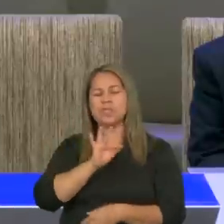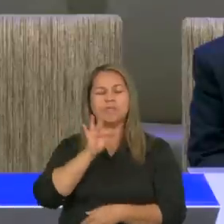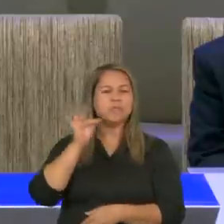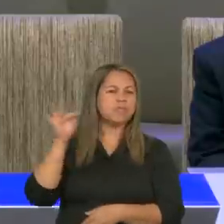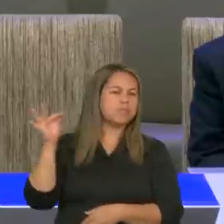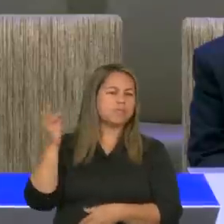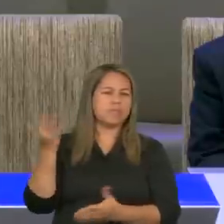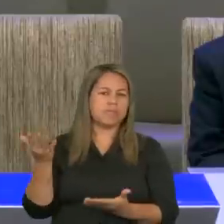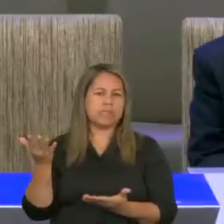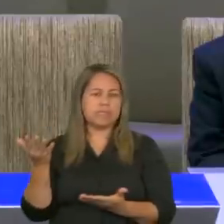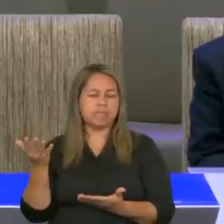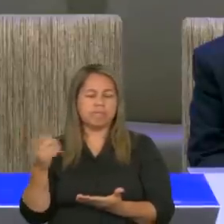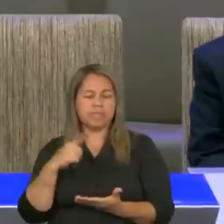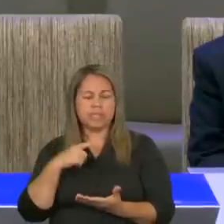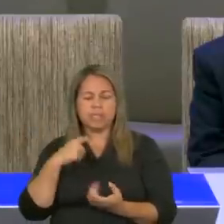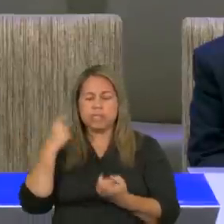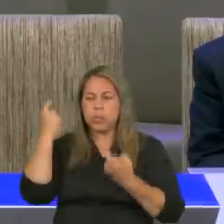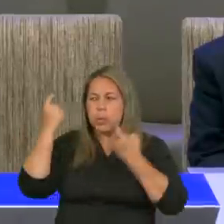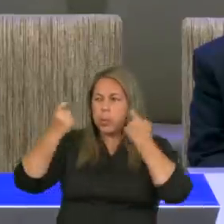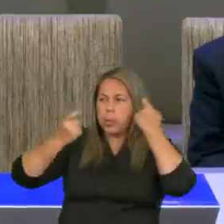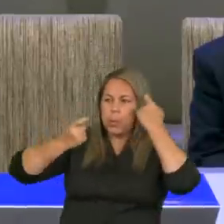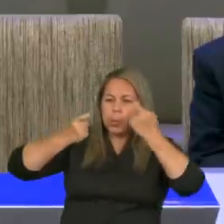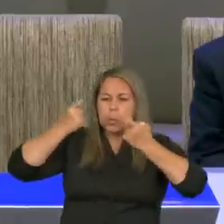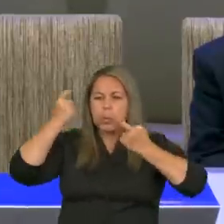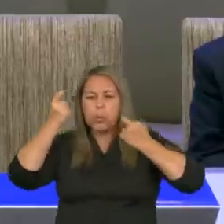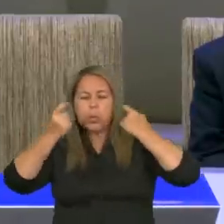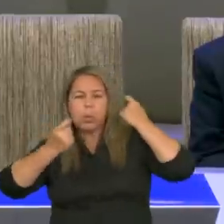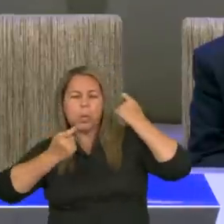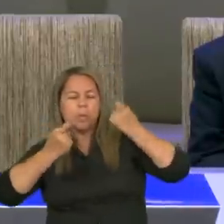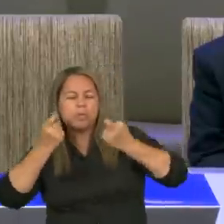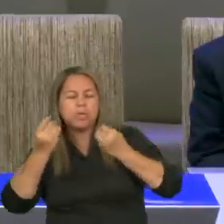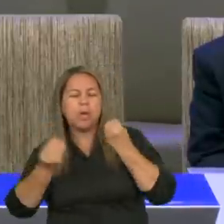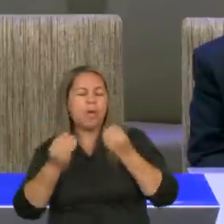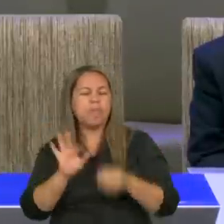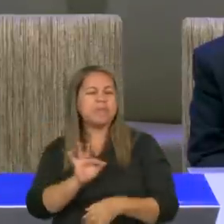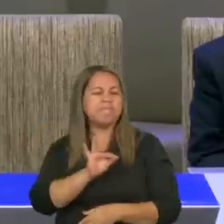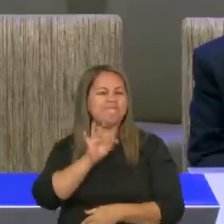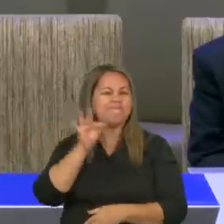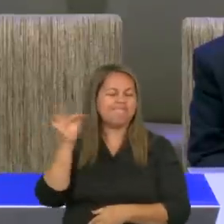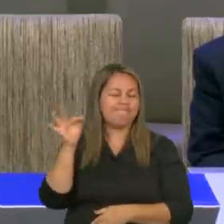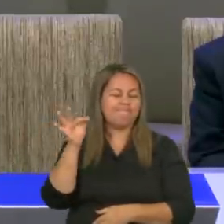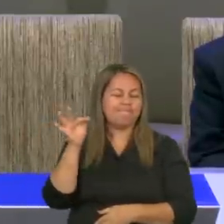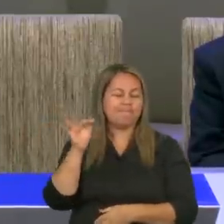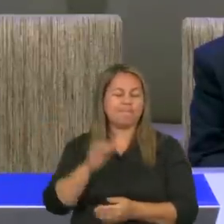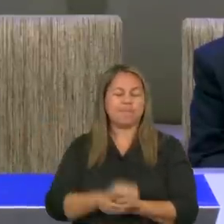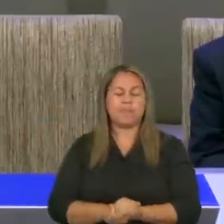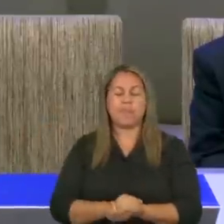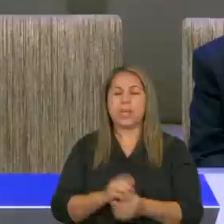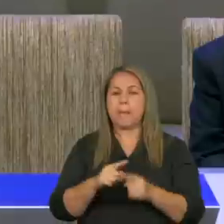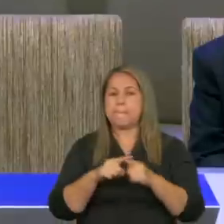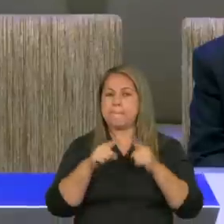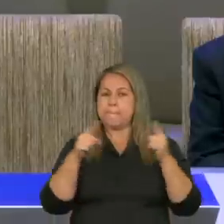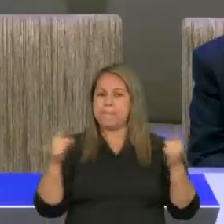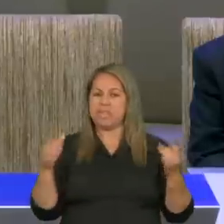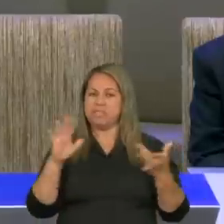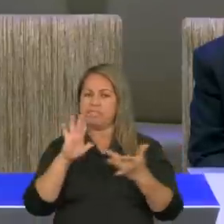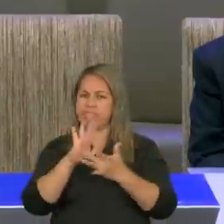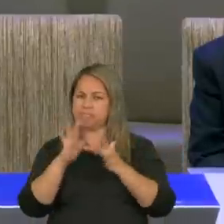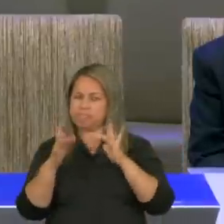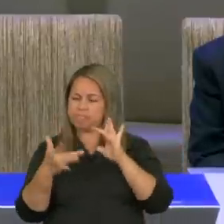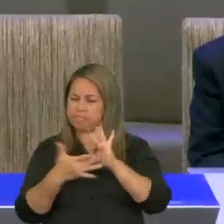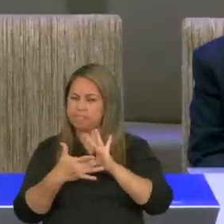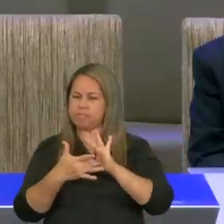ansiedade acerca do que está por vir. Mas Jesus nos ensina